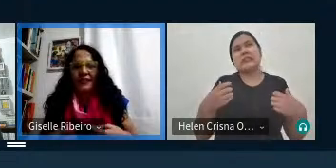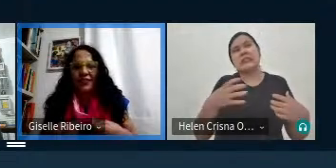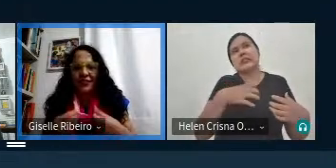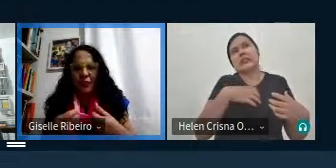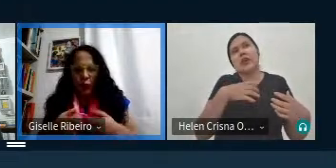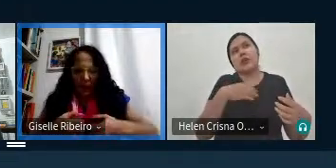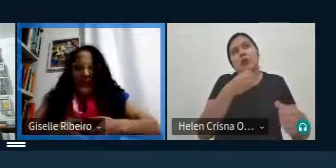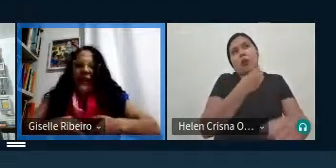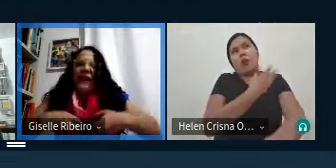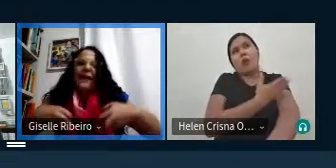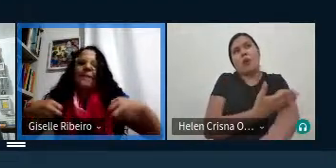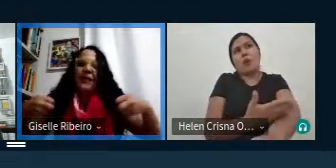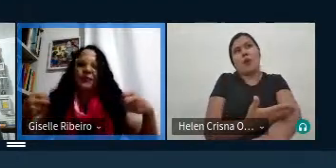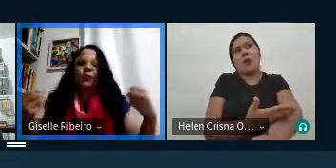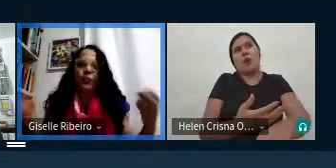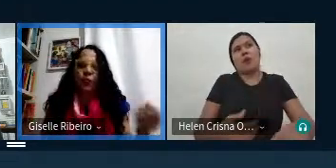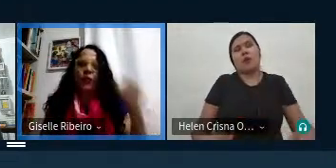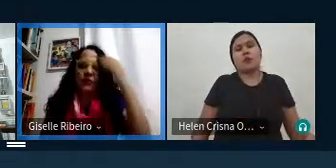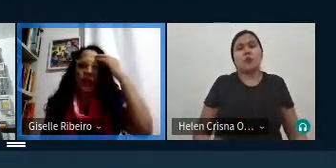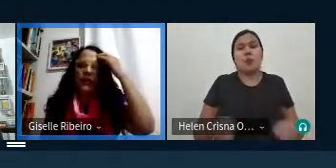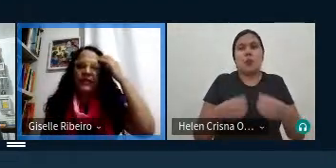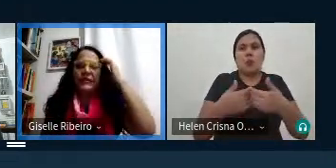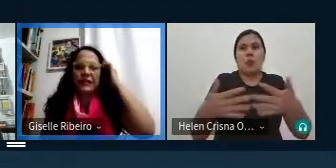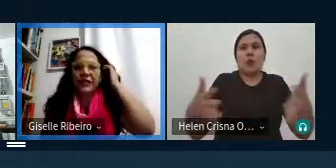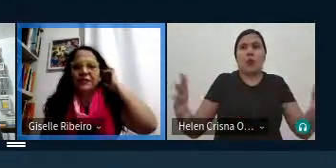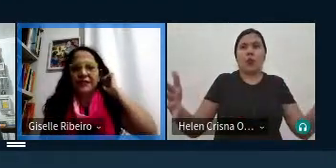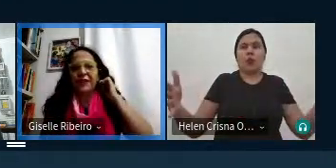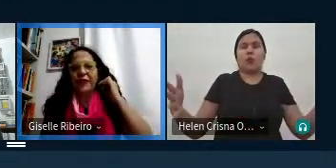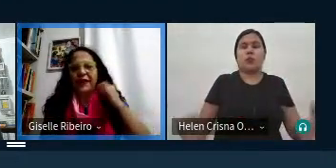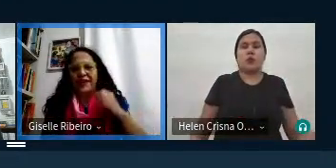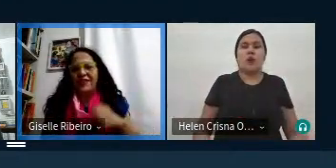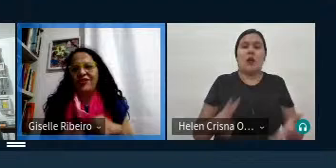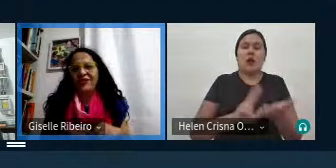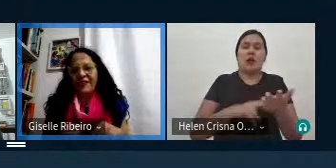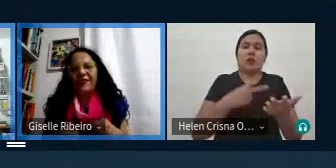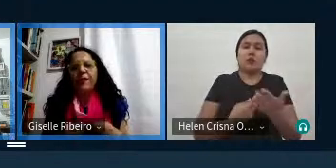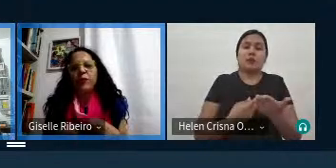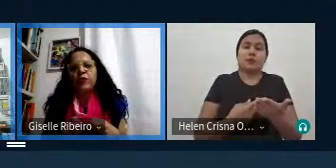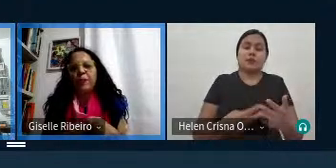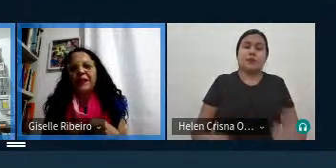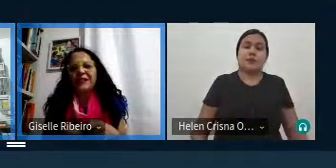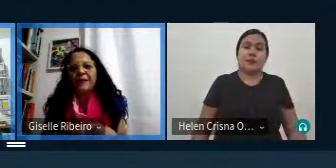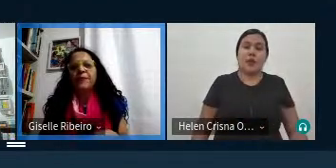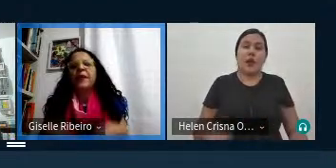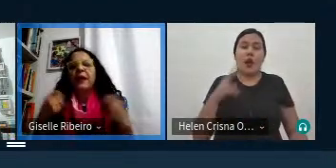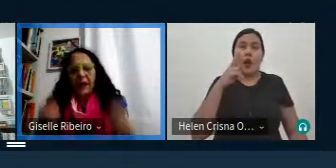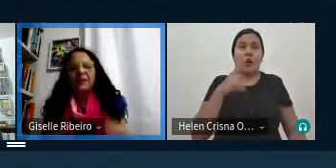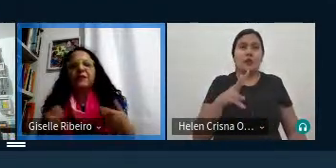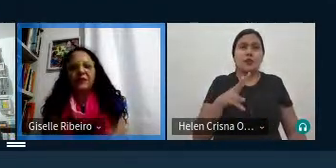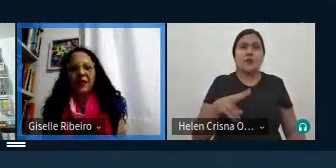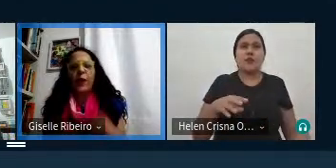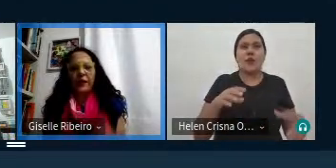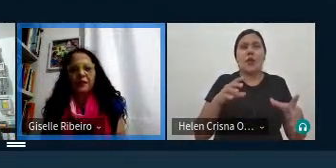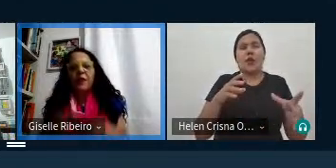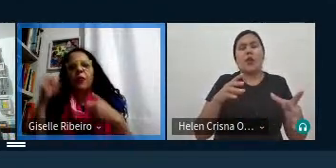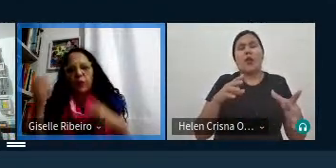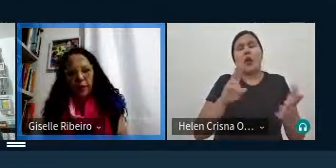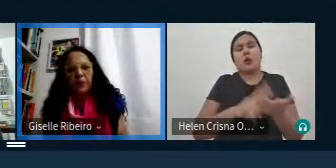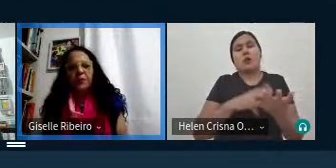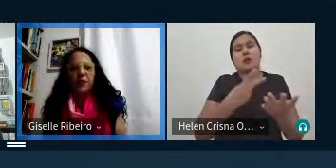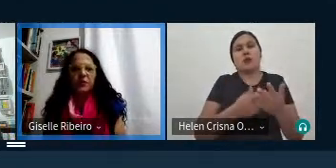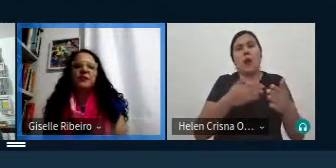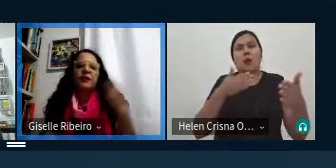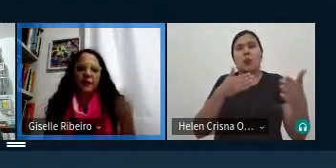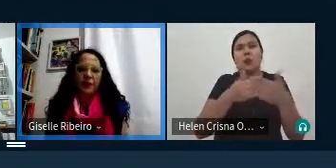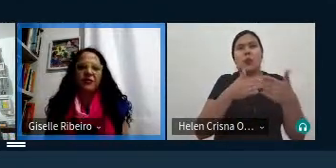com essas com esse alargamento do pulmão da tradução né a gente ainda vê muito presa a tradução ainda